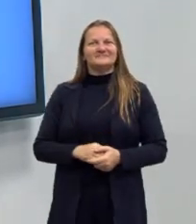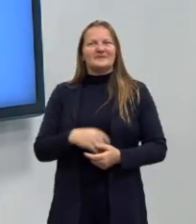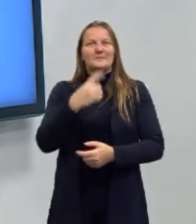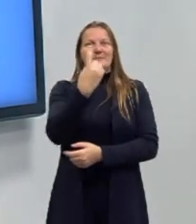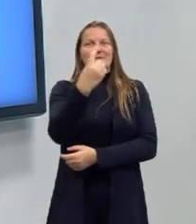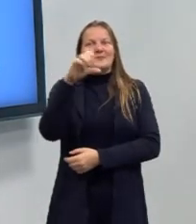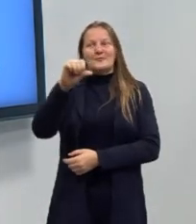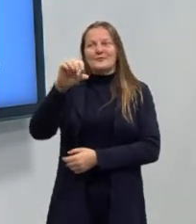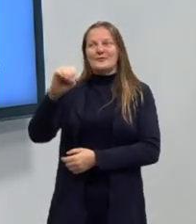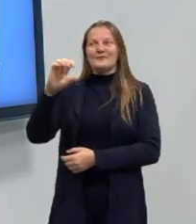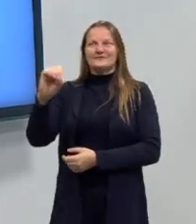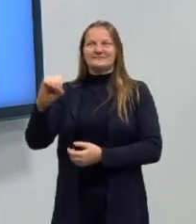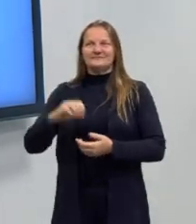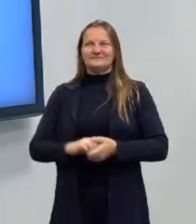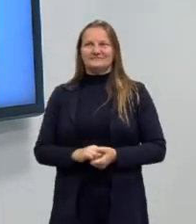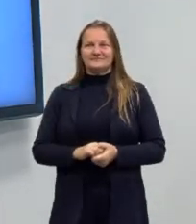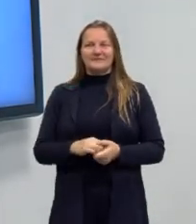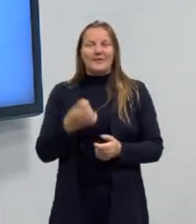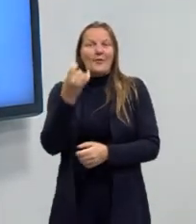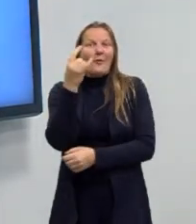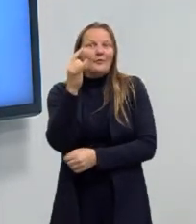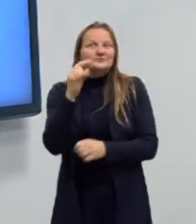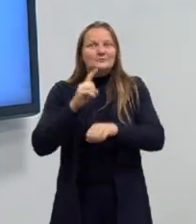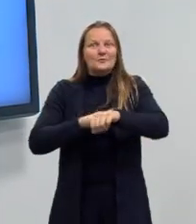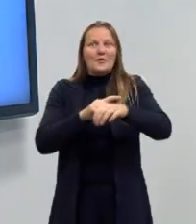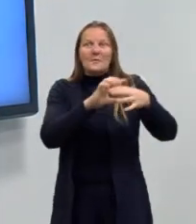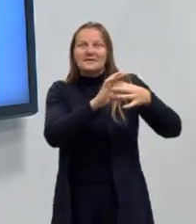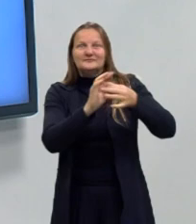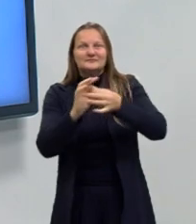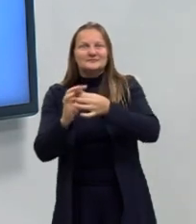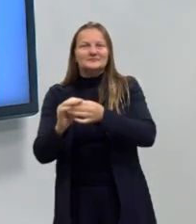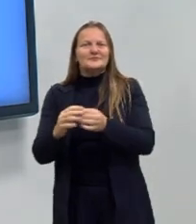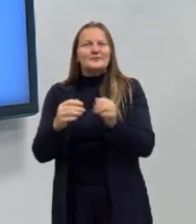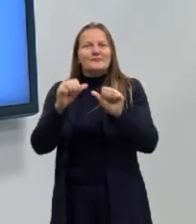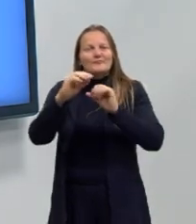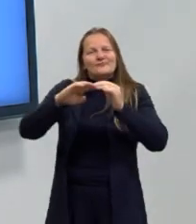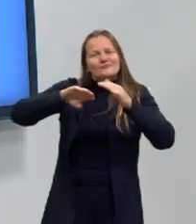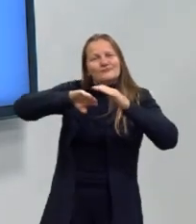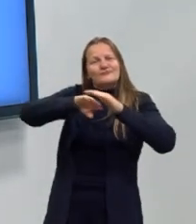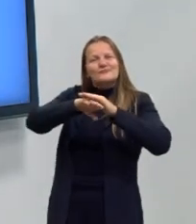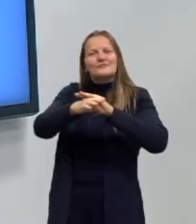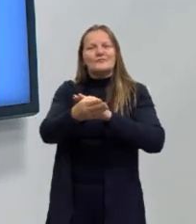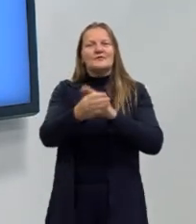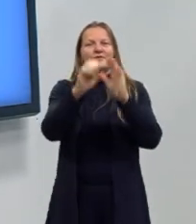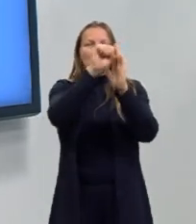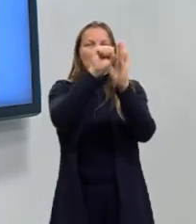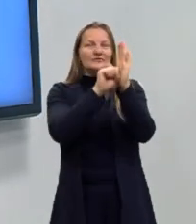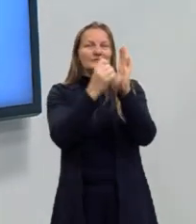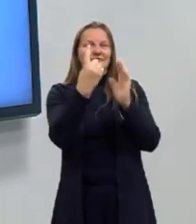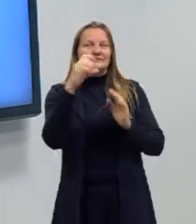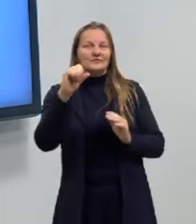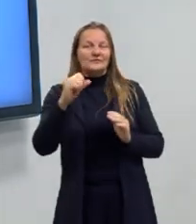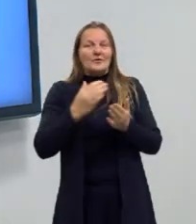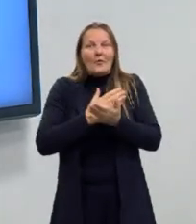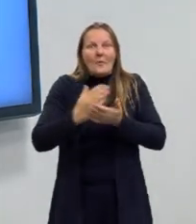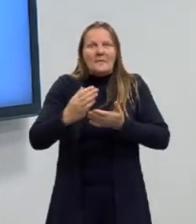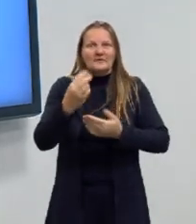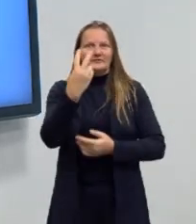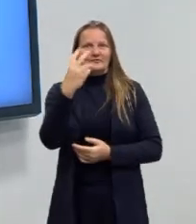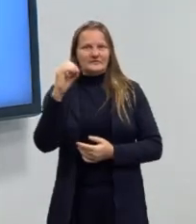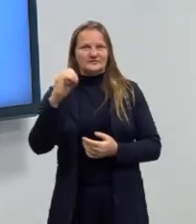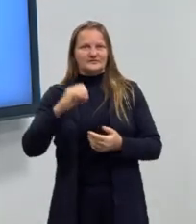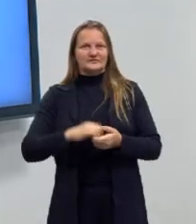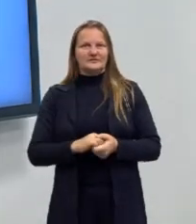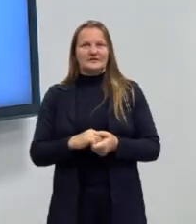1900, nesse último momento ali, que é uma transição entre o final do século XIX e o início do